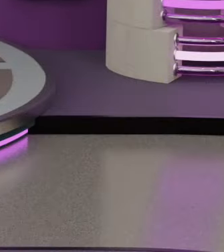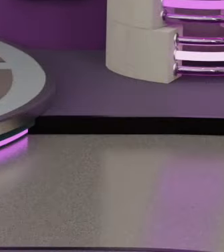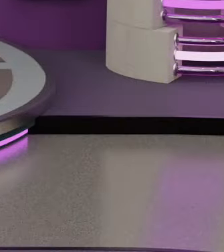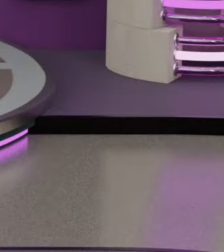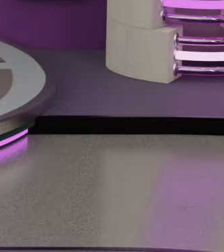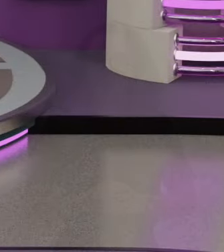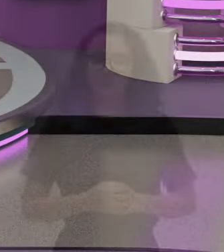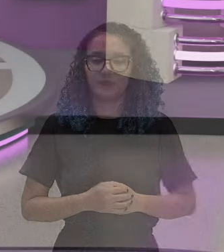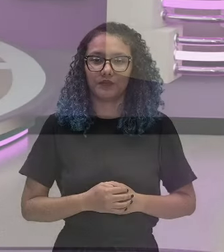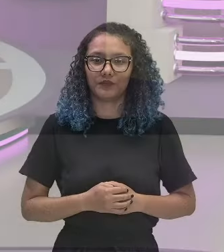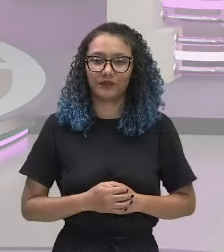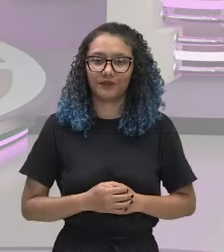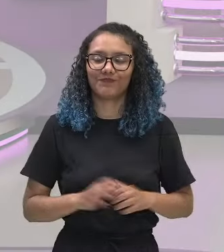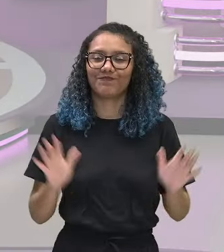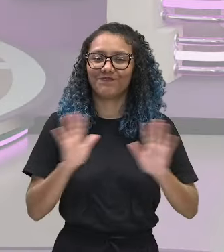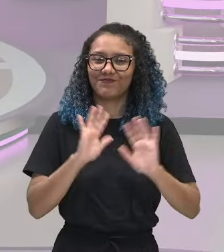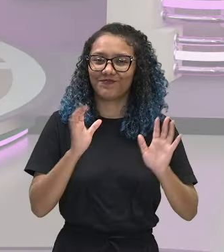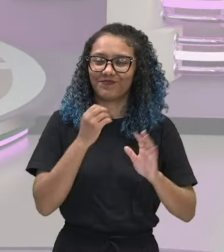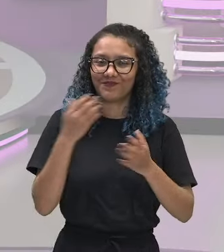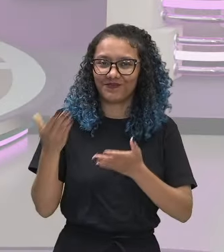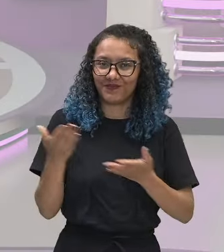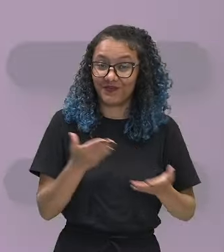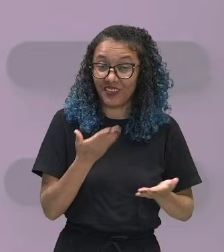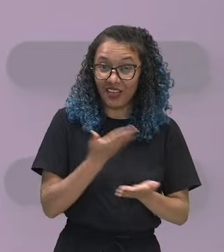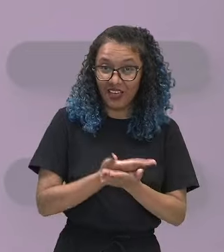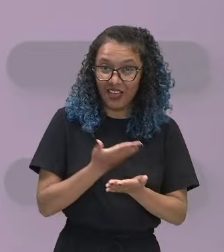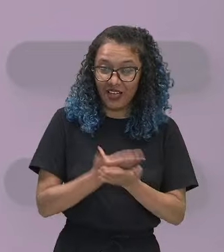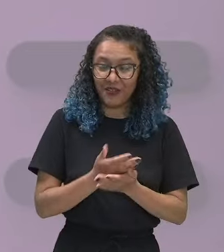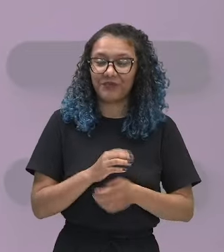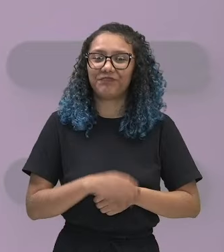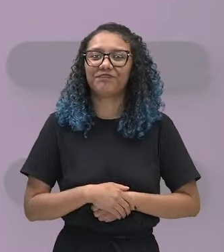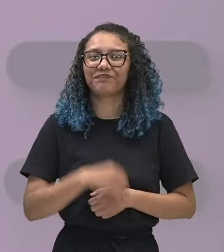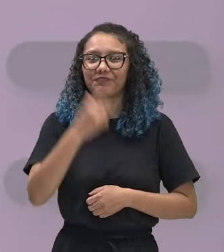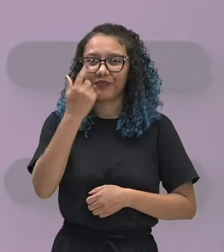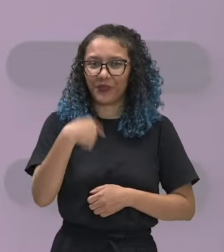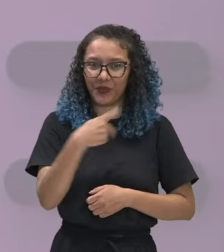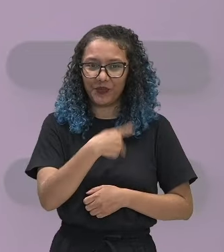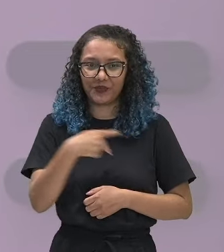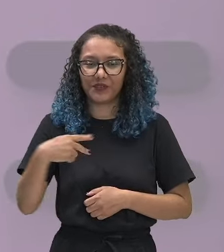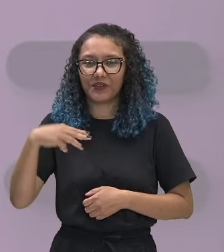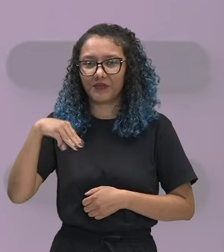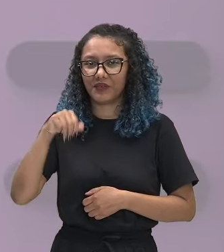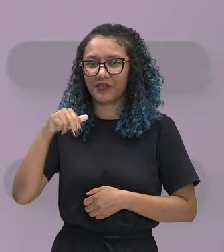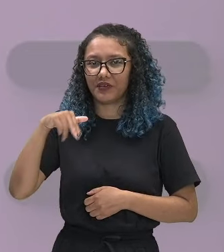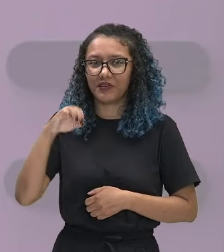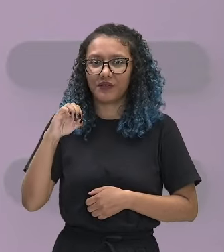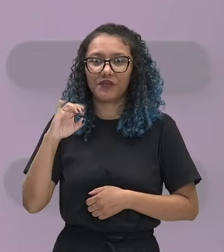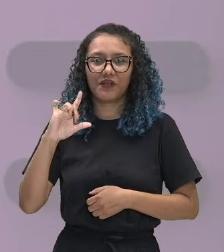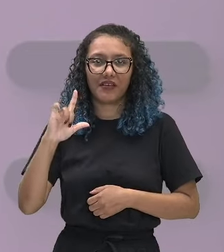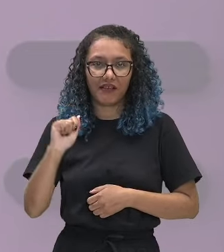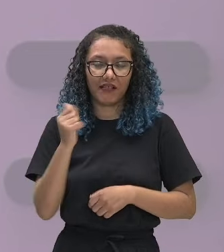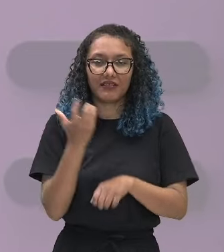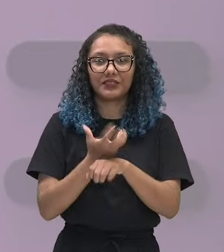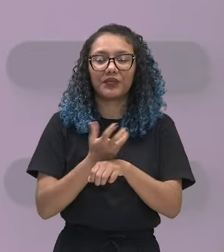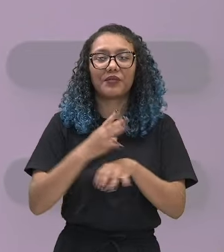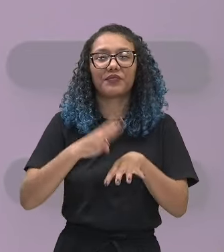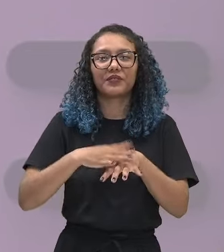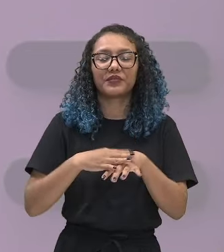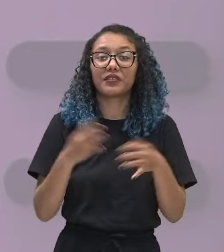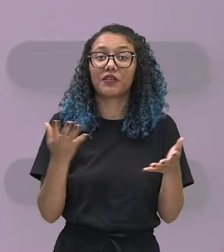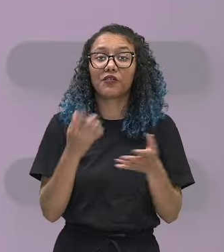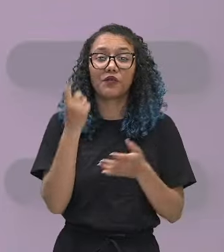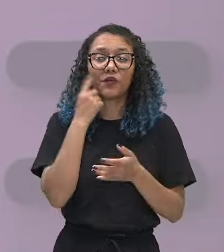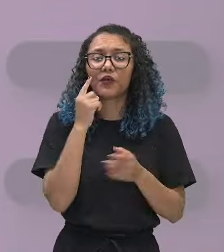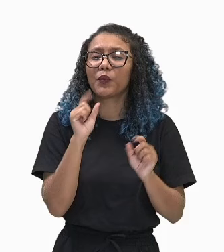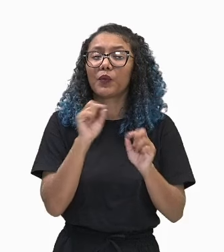Olá a todos, sejam bem-vindos à nossa aula. eu sou a professora Manuela Franco, de Matemática, e agora a gente vai